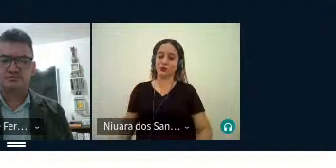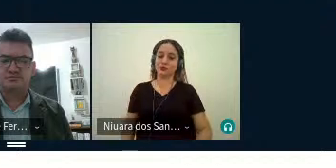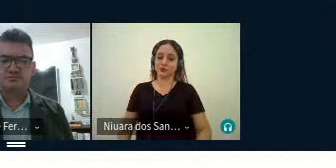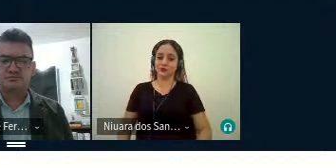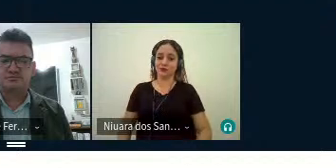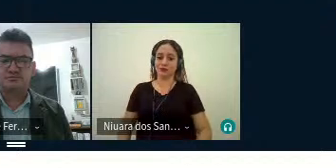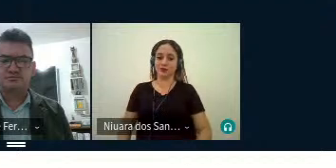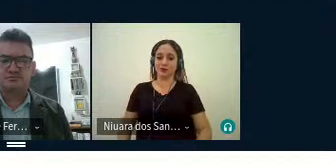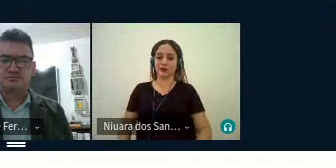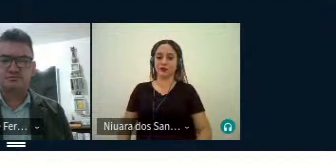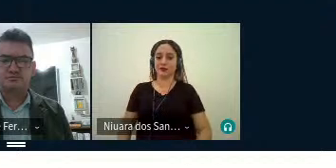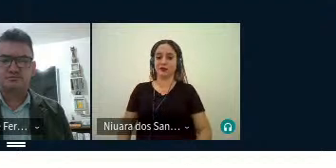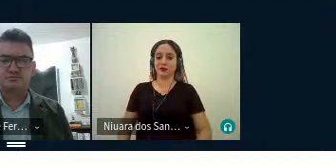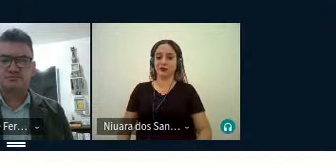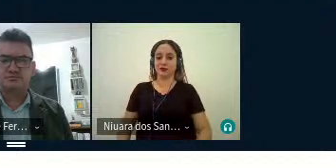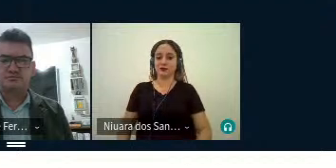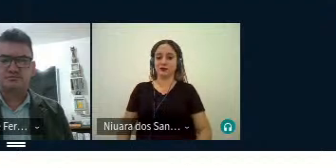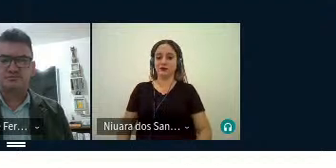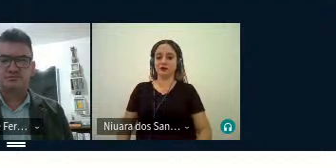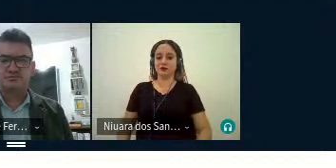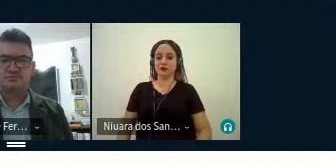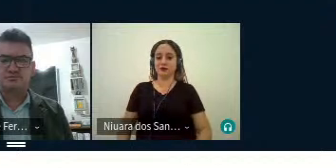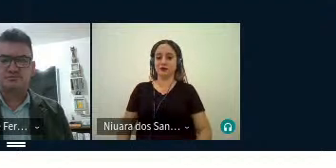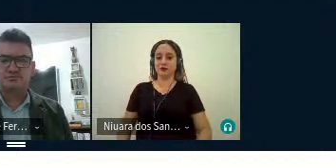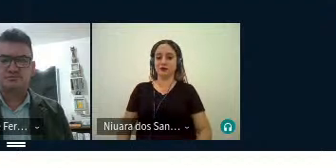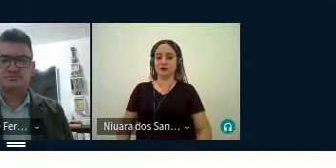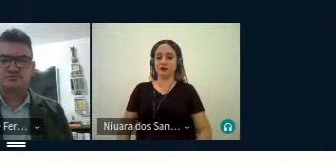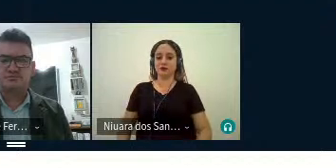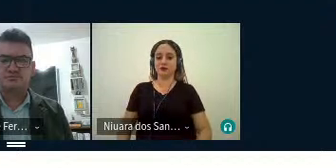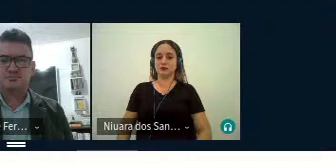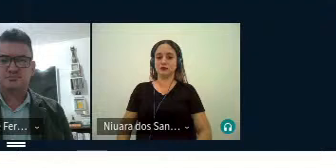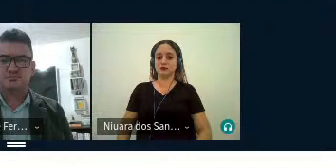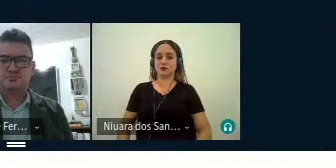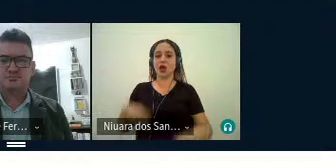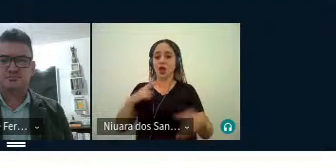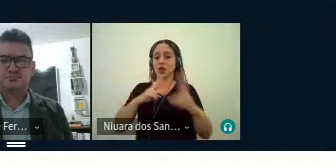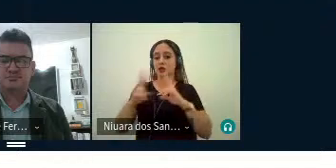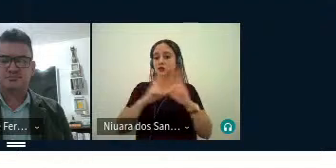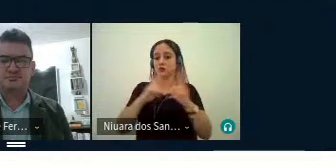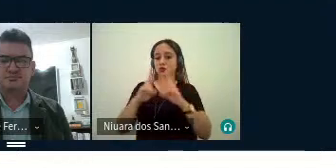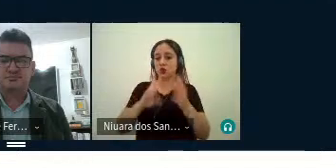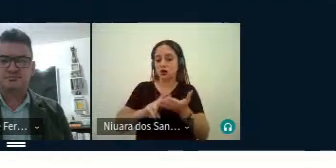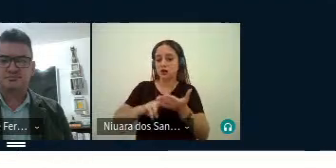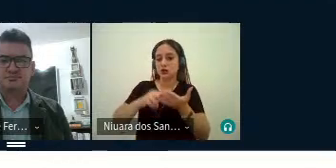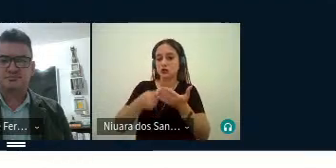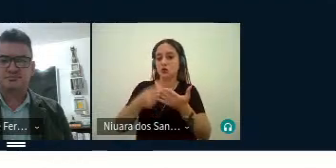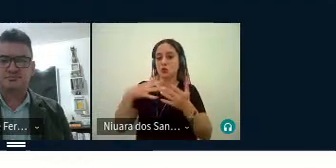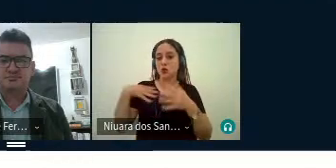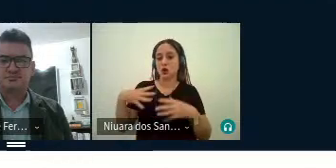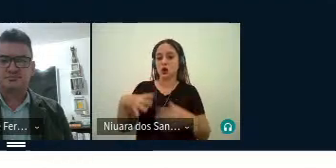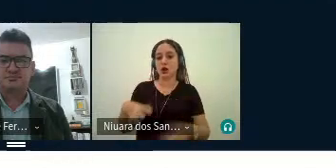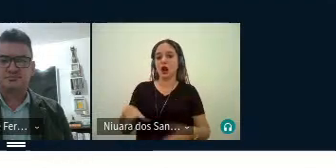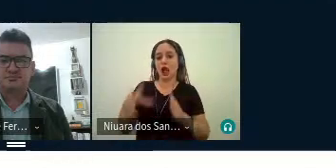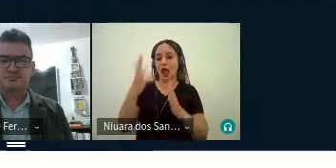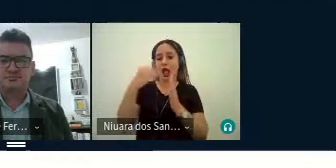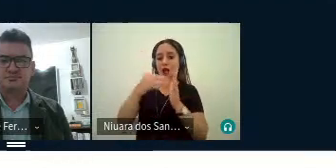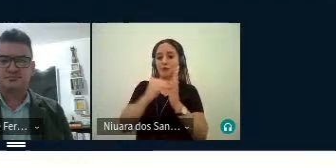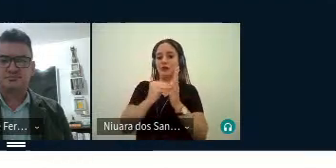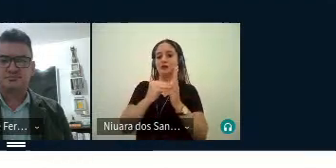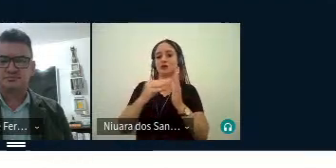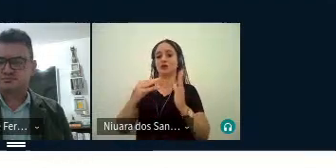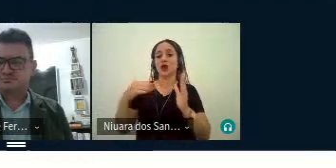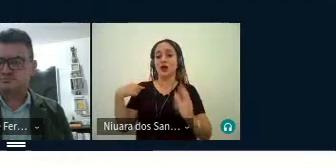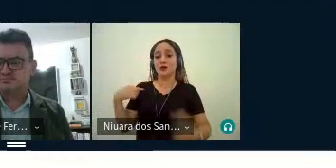CETAL está relacionado aos estudos sobre a tradução da Amazônia Ocidental, com ênfase